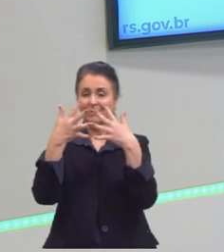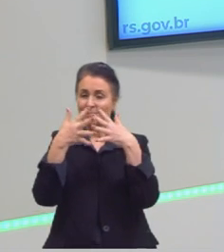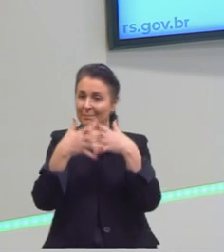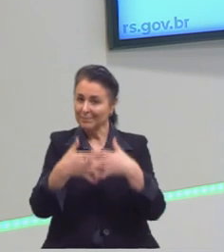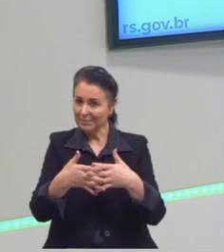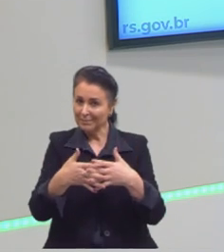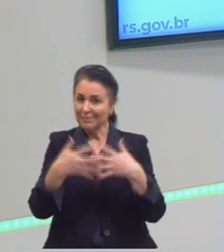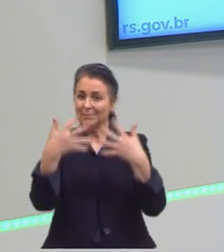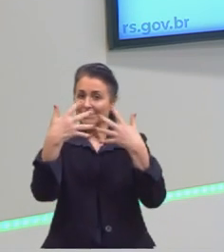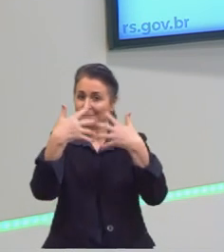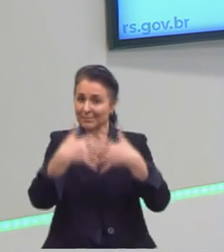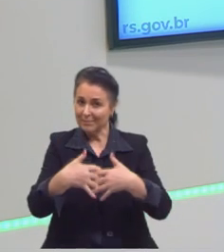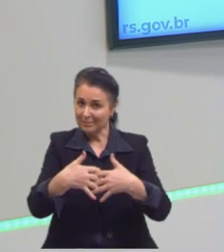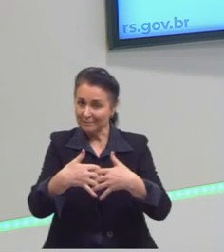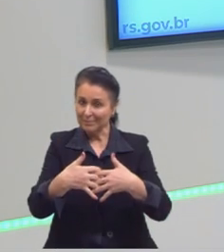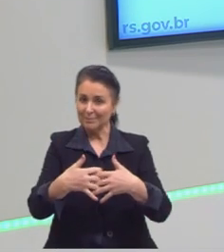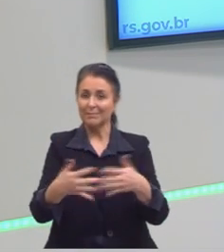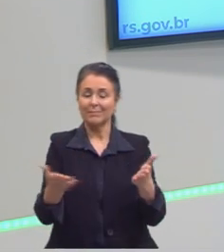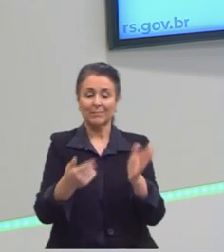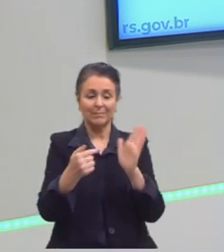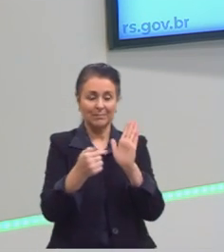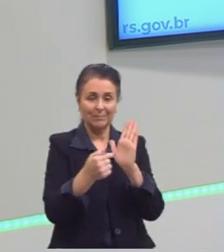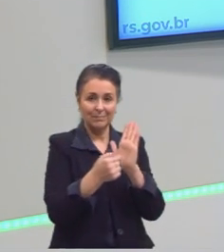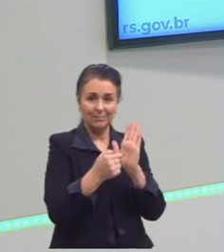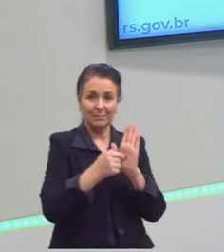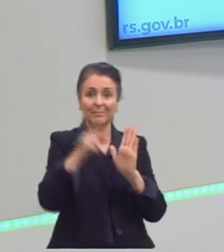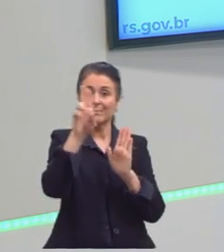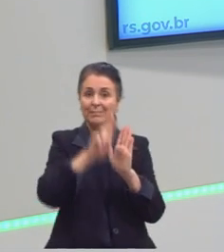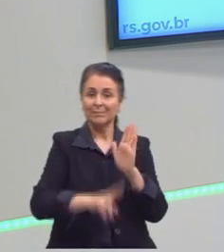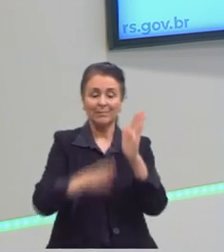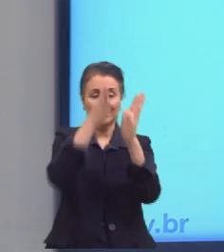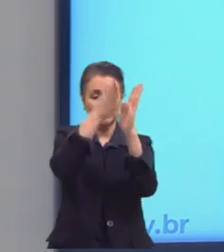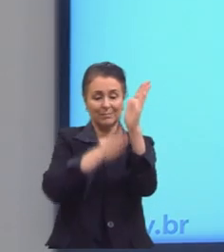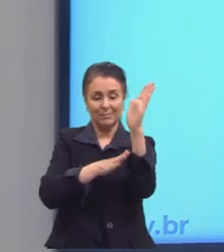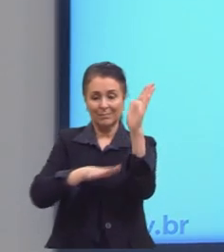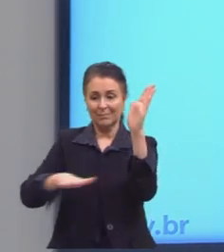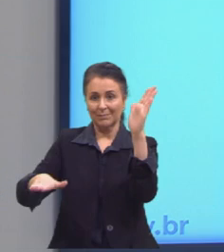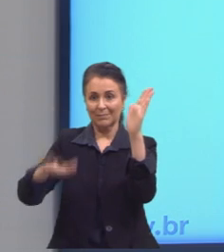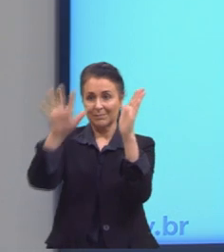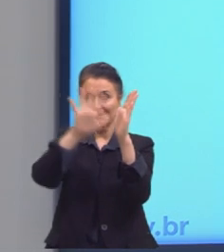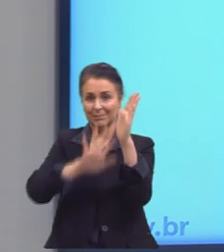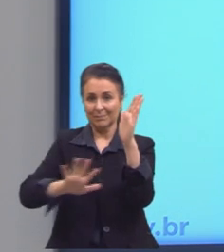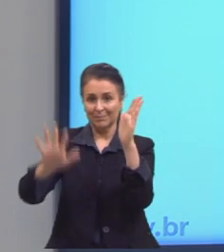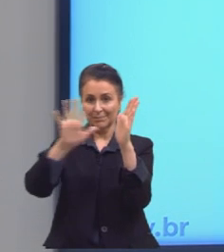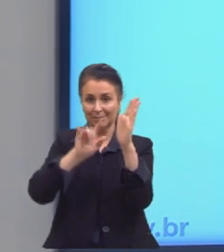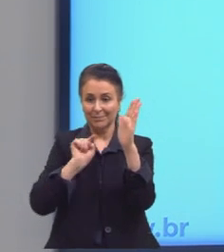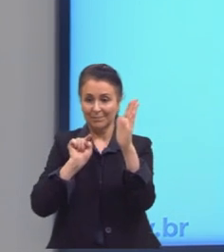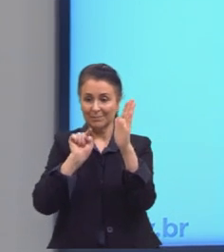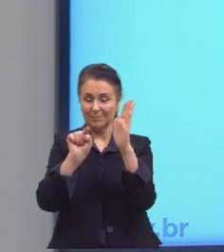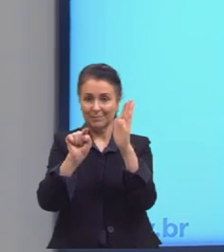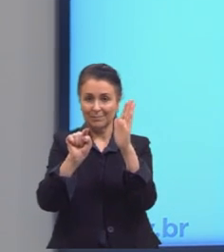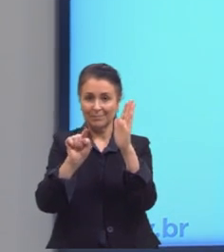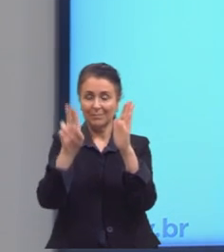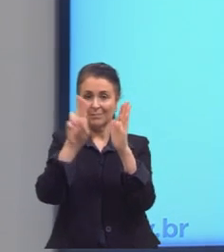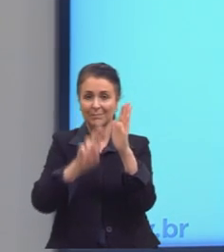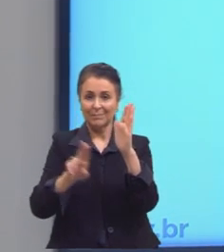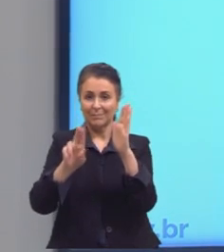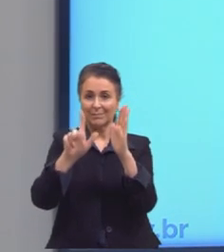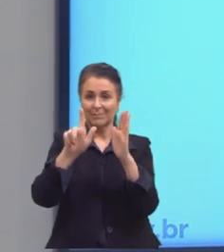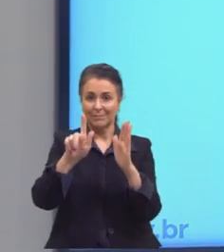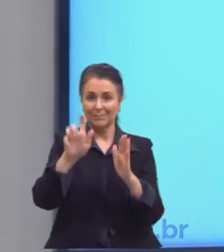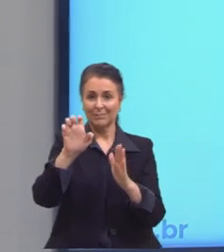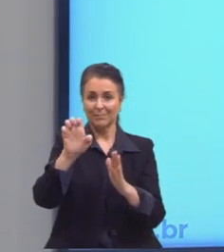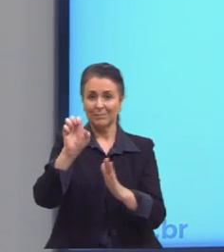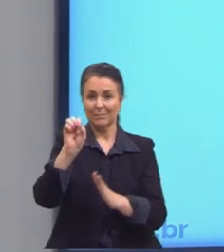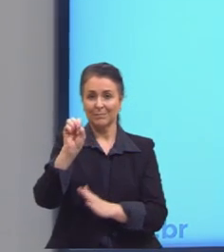pegar esses pontos e nós vamos marcar em um plano cartesiano. Aqui eu utilizei a ferramenta GeoGebra.